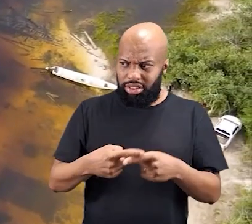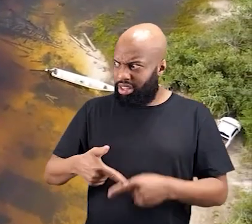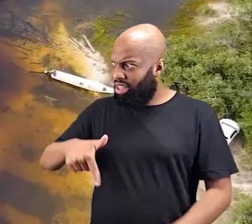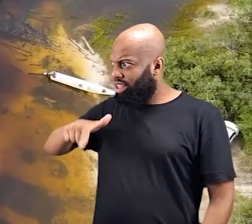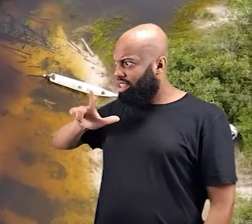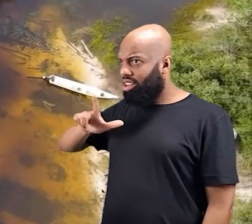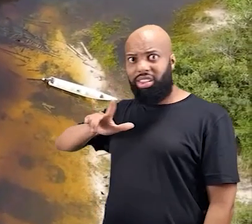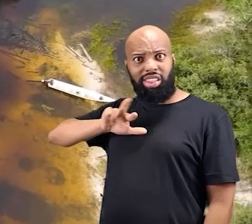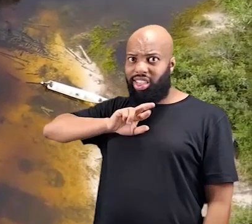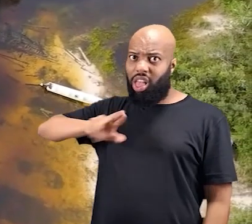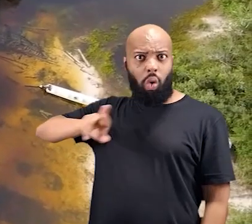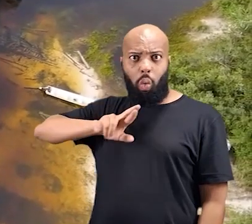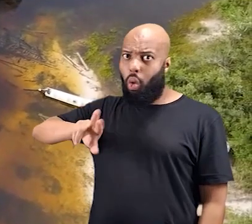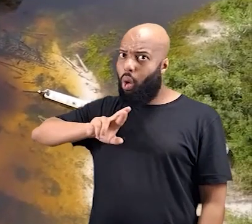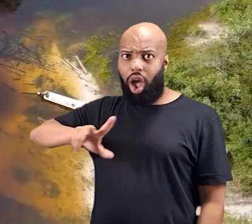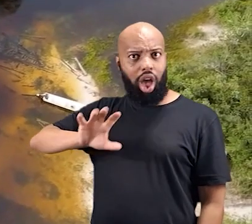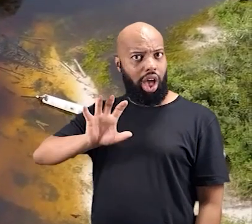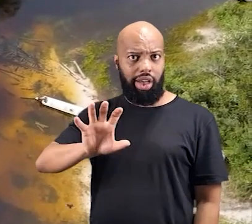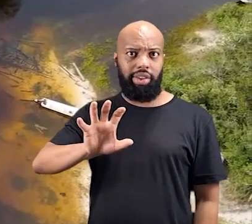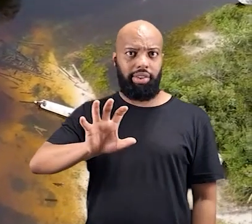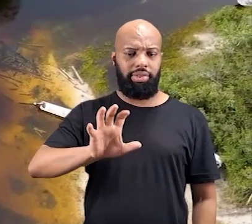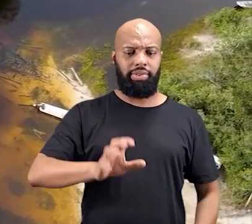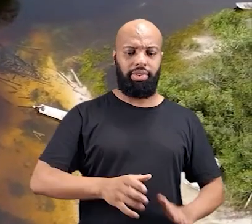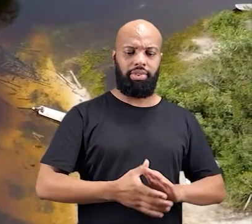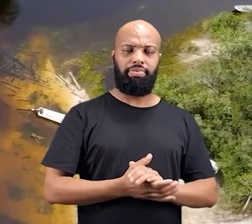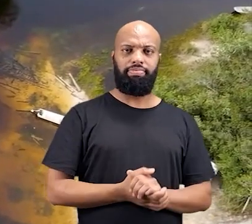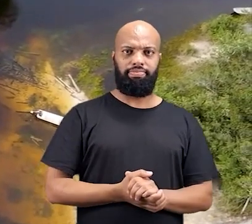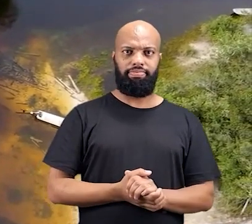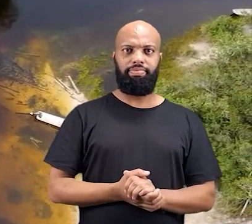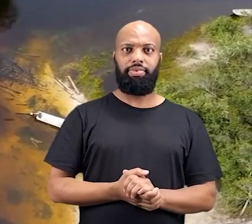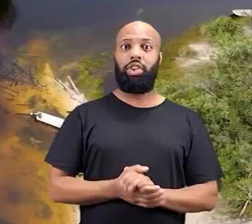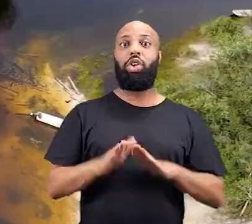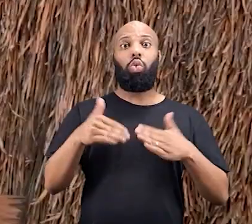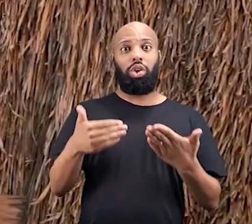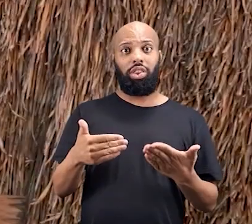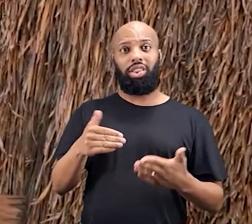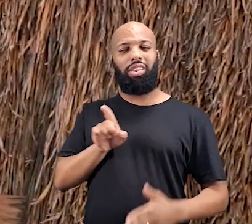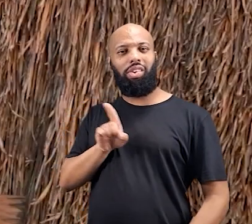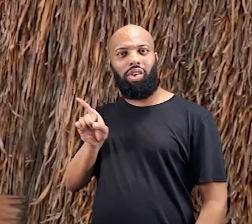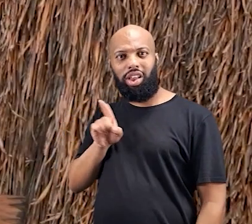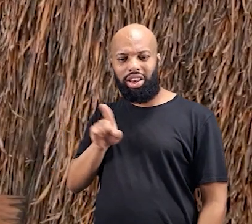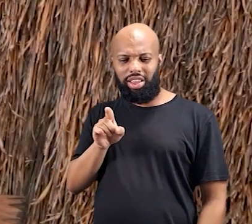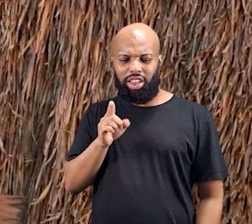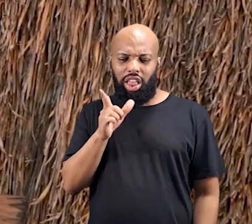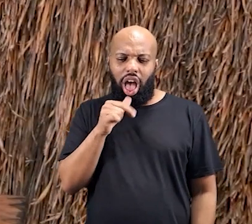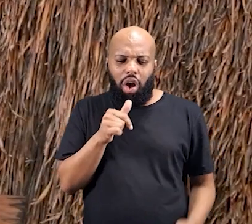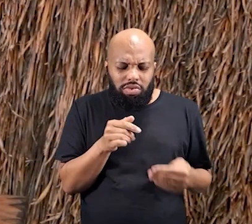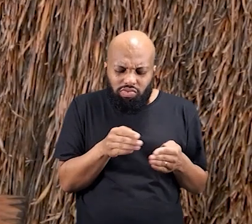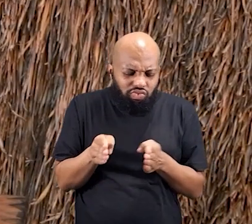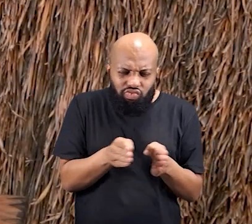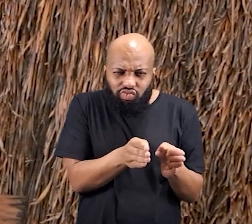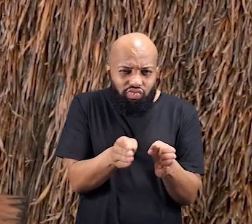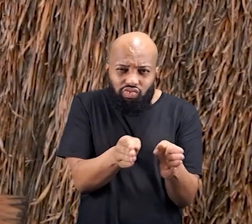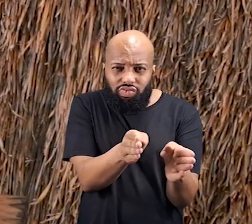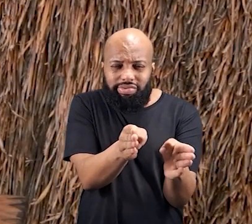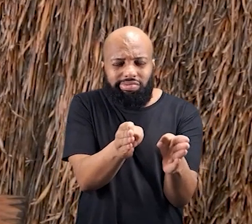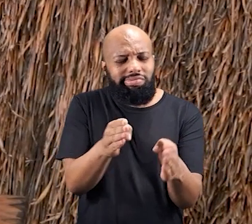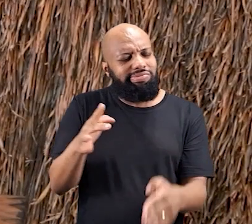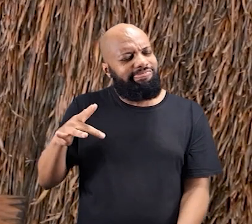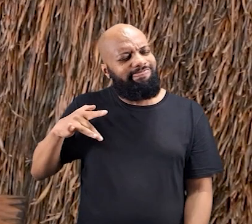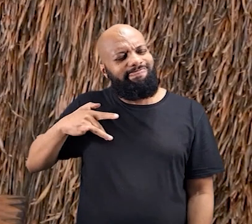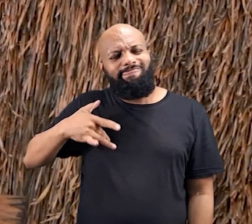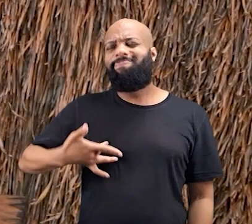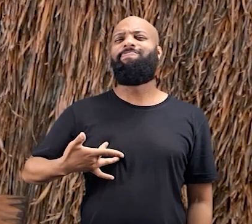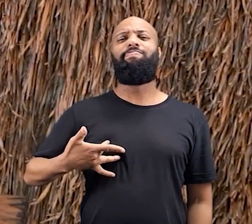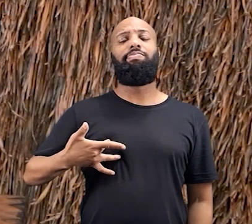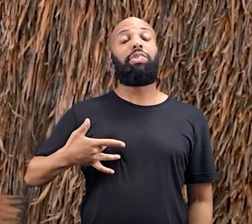um fiozinho assim, chega a dar dó. E tudo tem a ver com essas coisas que estão acontecendo com o clima,